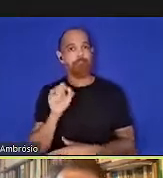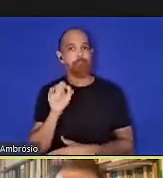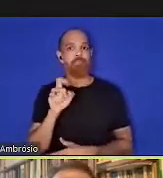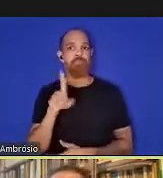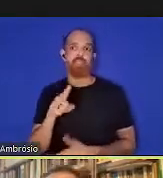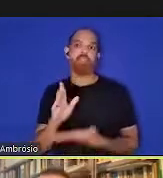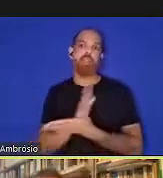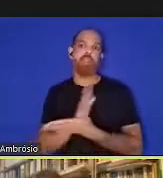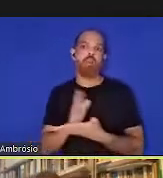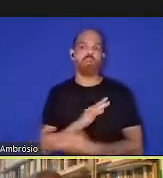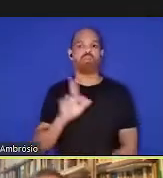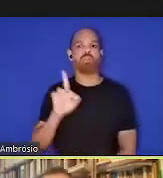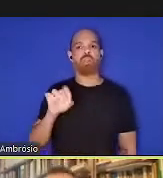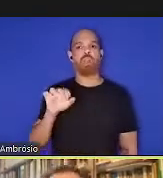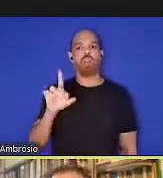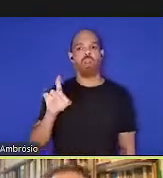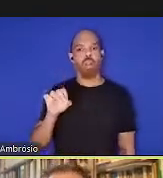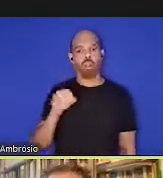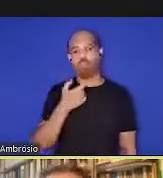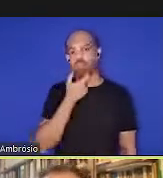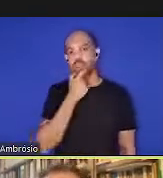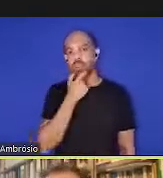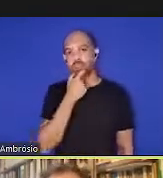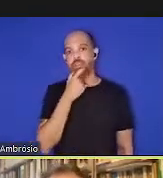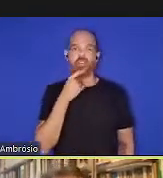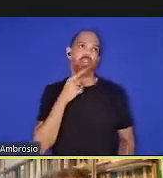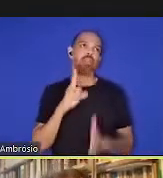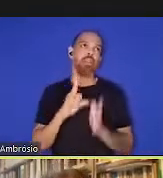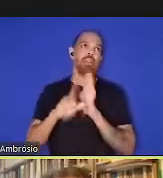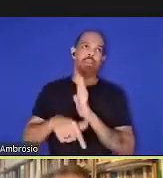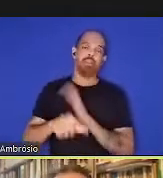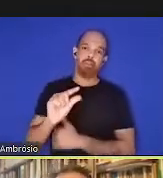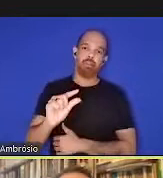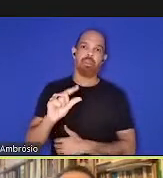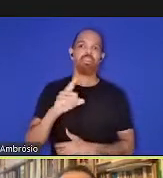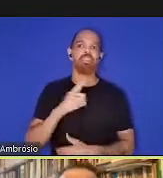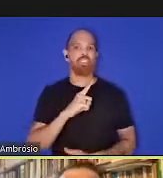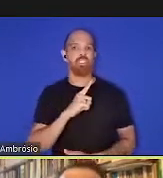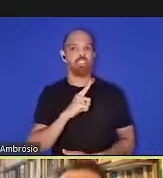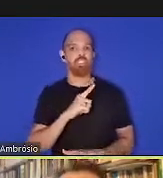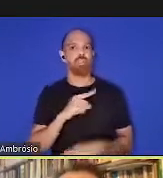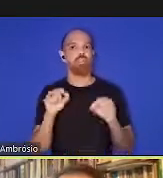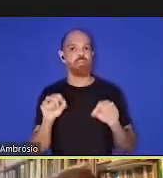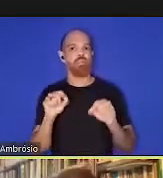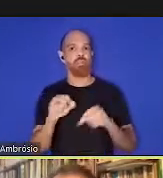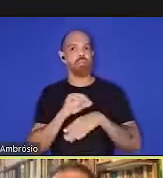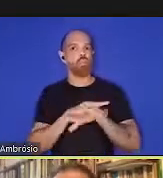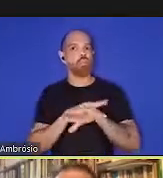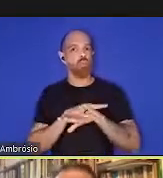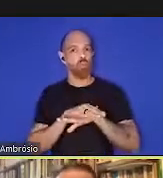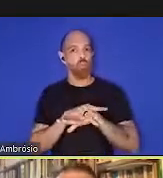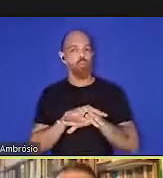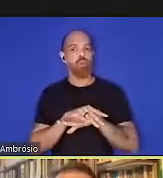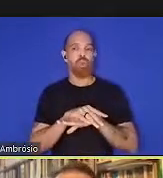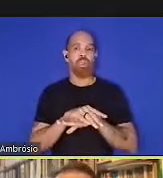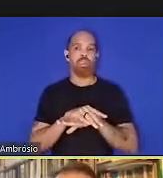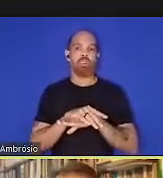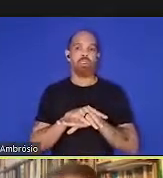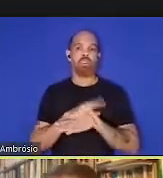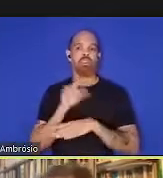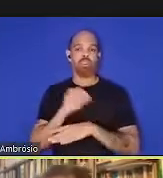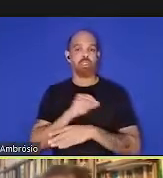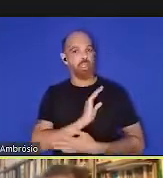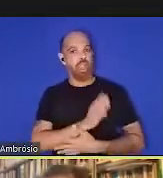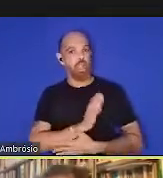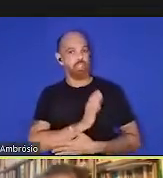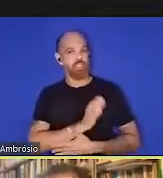alguns dados do Reino Unido que surgiram um pouco mais tarde, nós temos aqui doenças isquêmicas cardíacas,